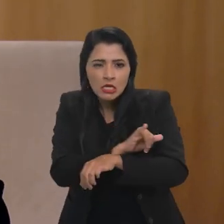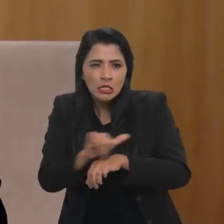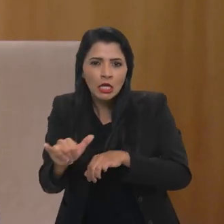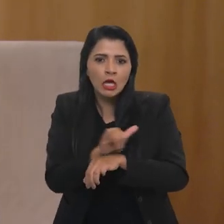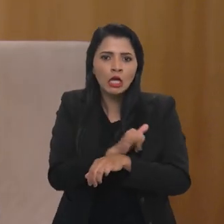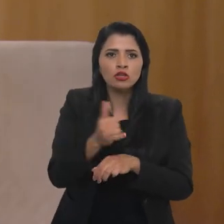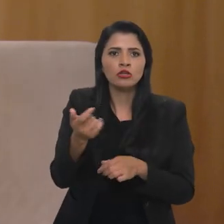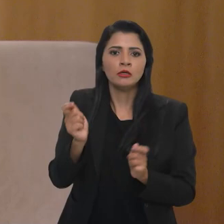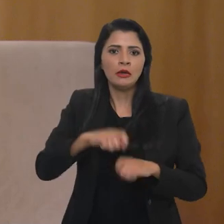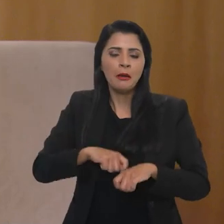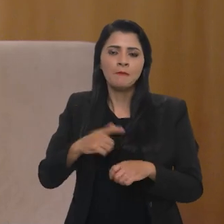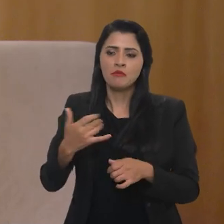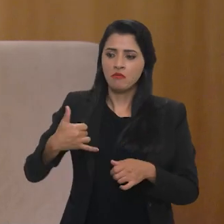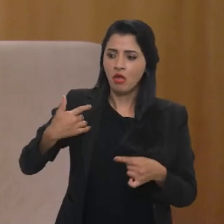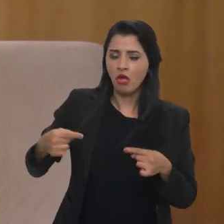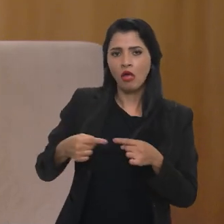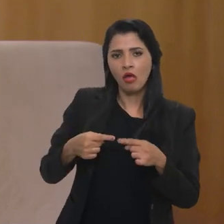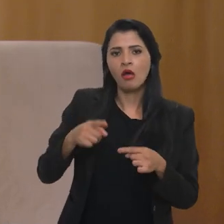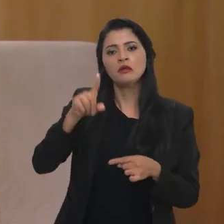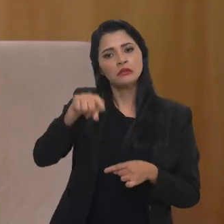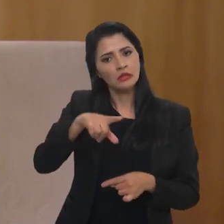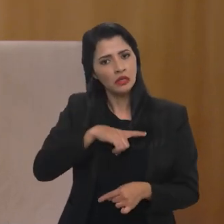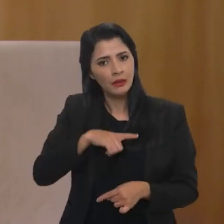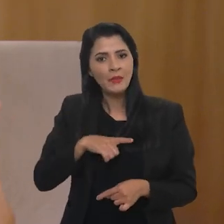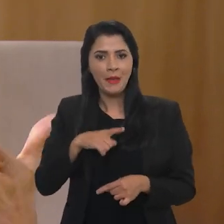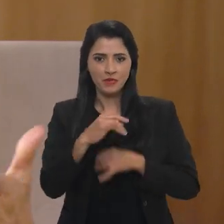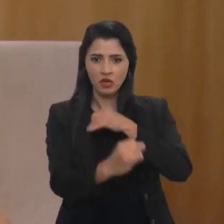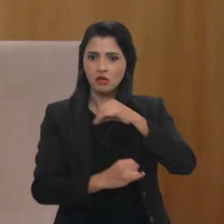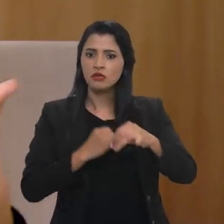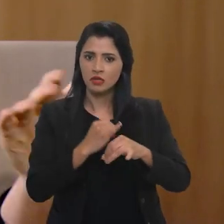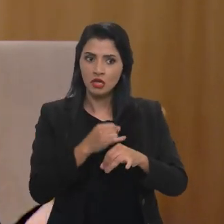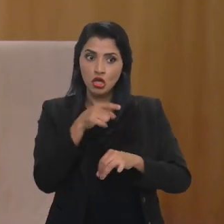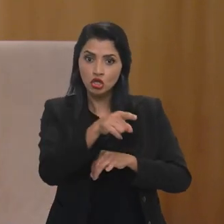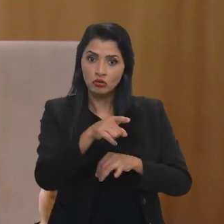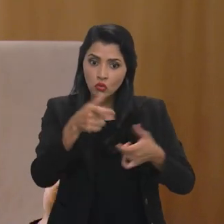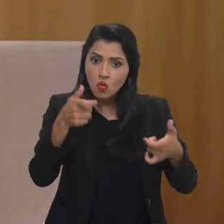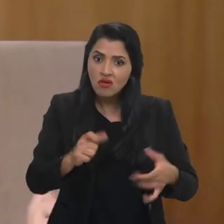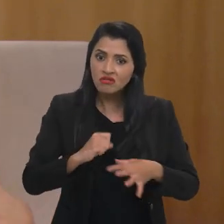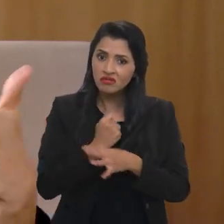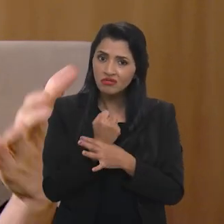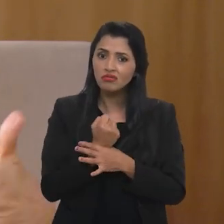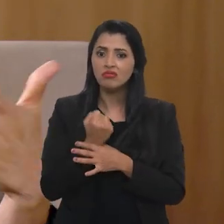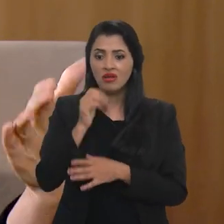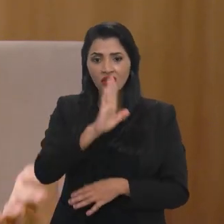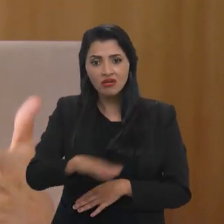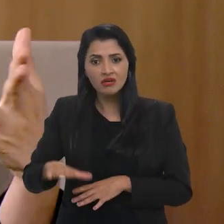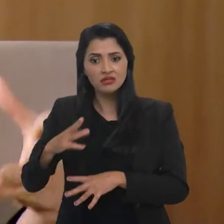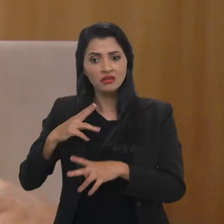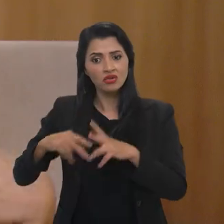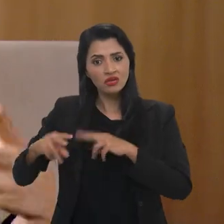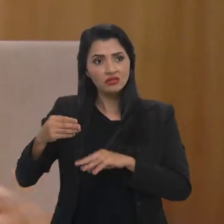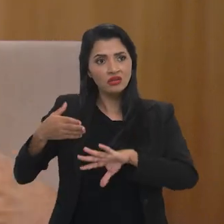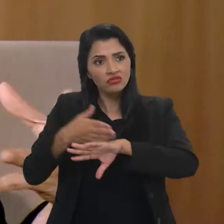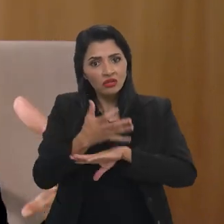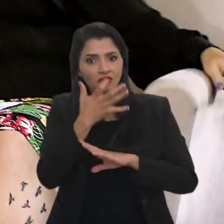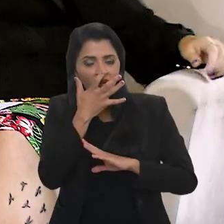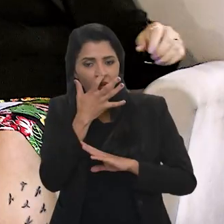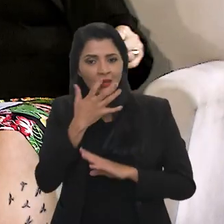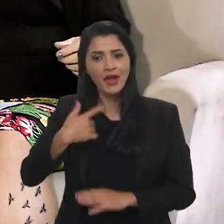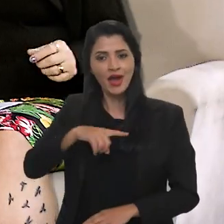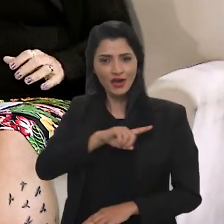de, enfim, de ter, que a internet também seja um lugar seguro para as crianças e adolescentes. Obviamente, a gente,